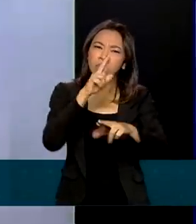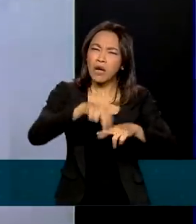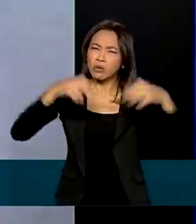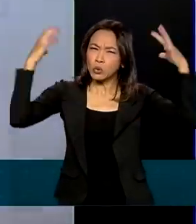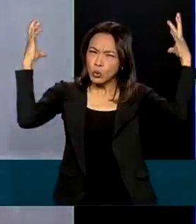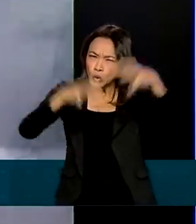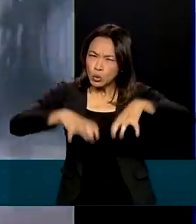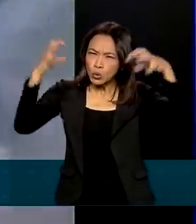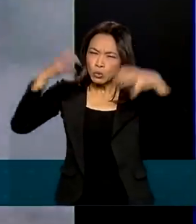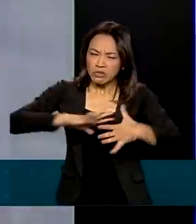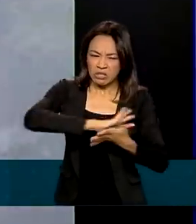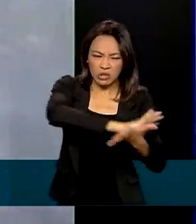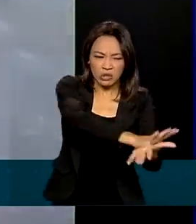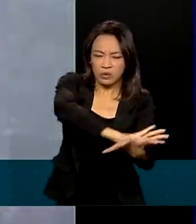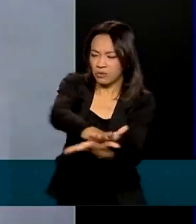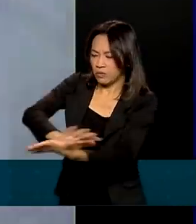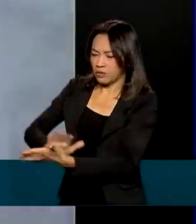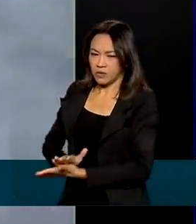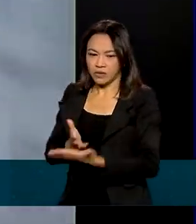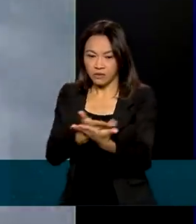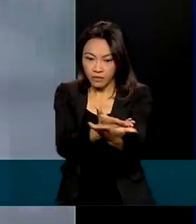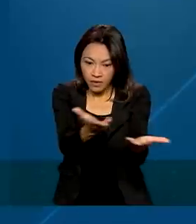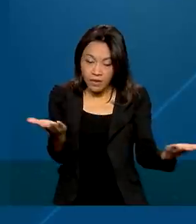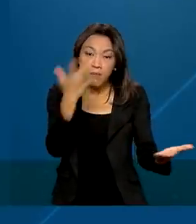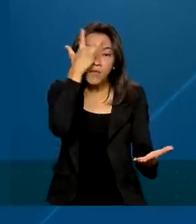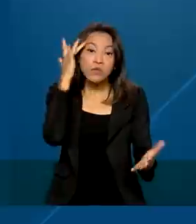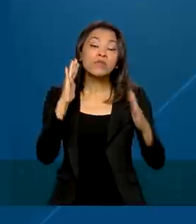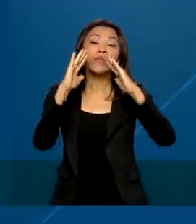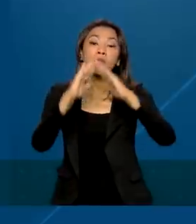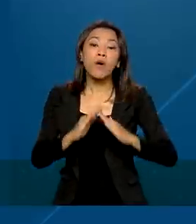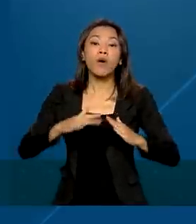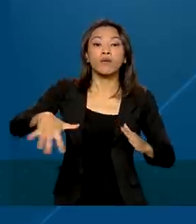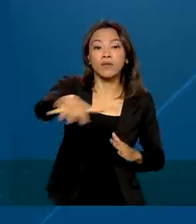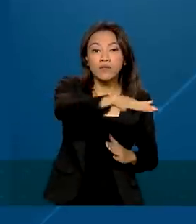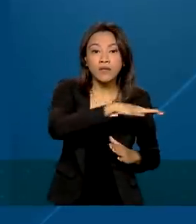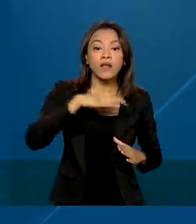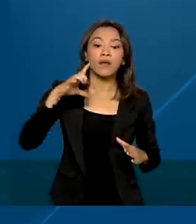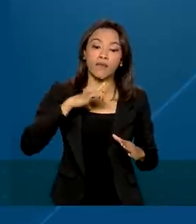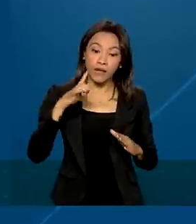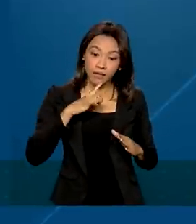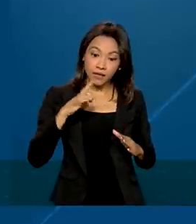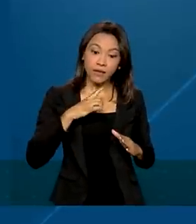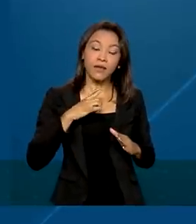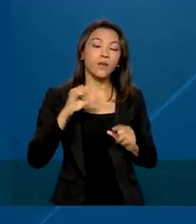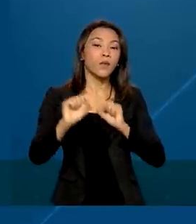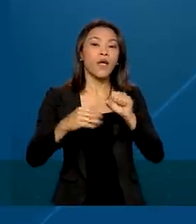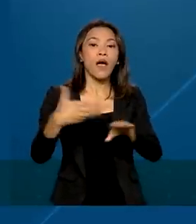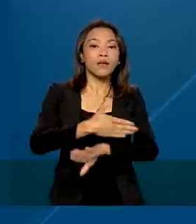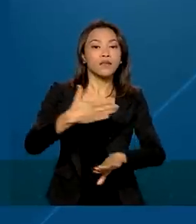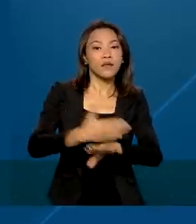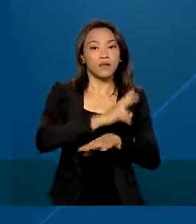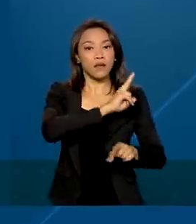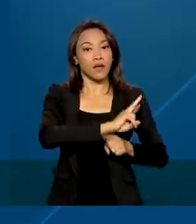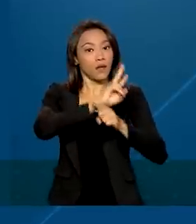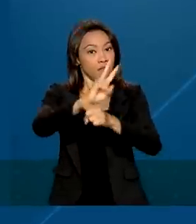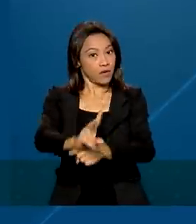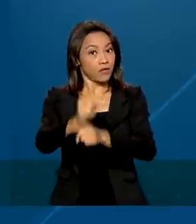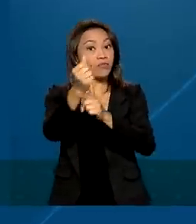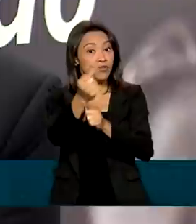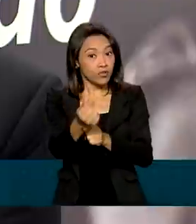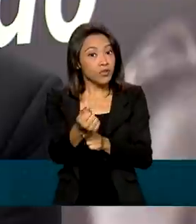Produtores rurais e empreendedores dessas regiões terão acesso a linhas de crédito com condições